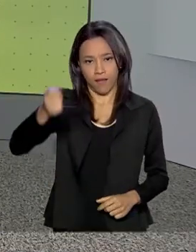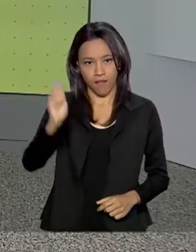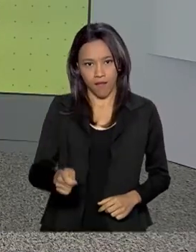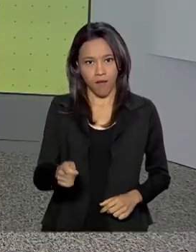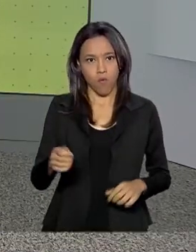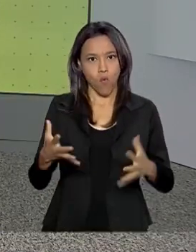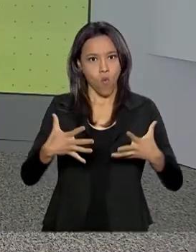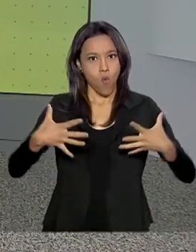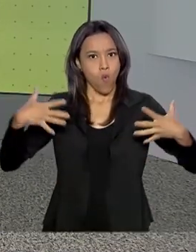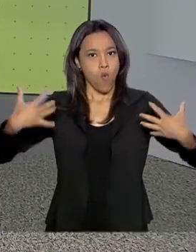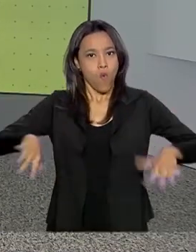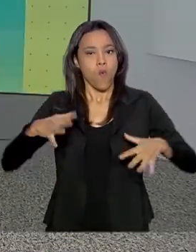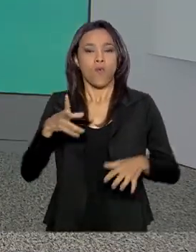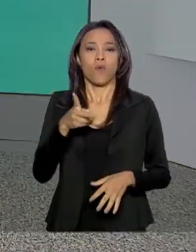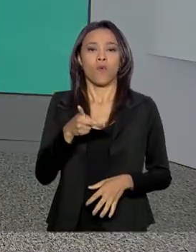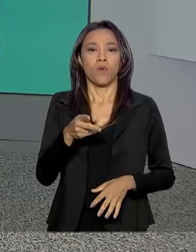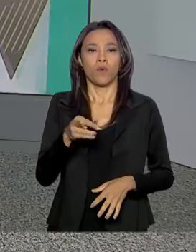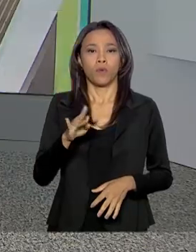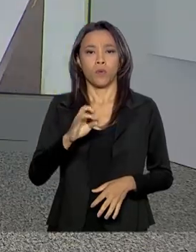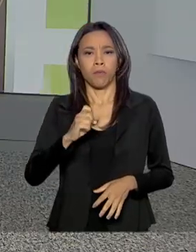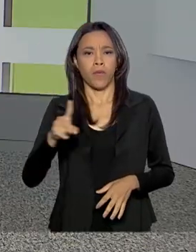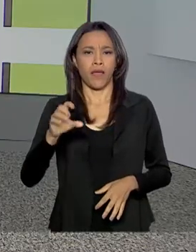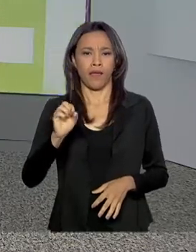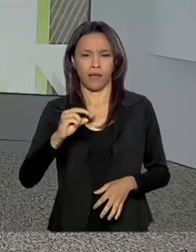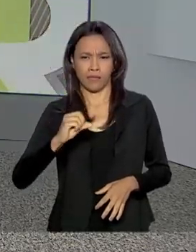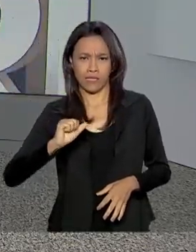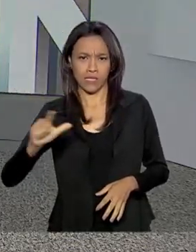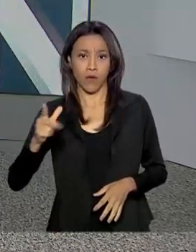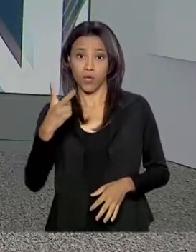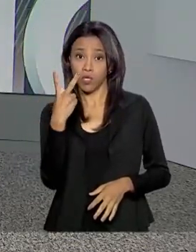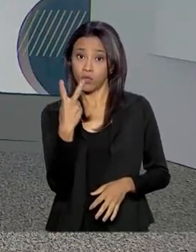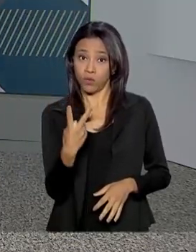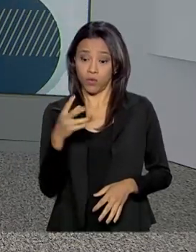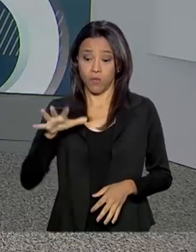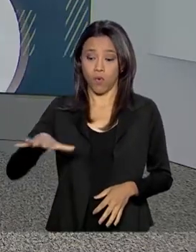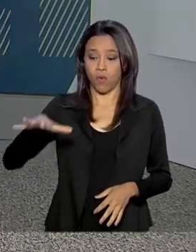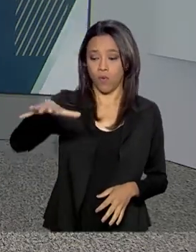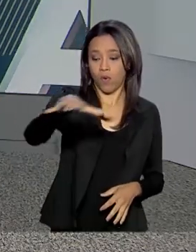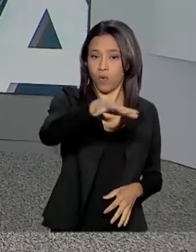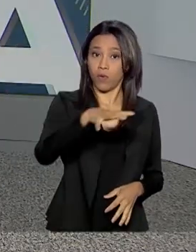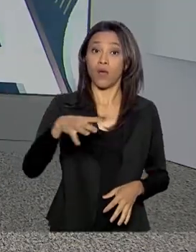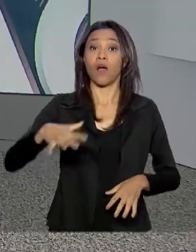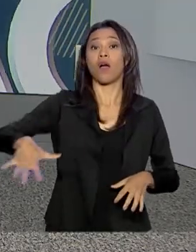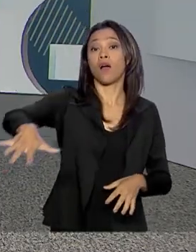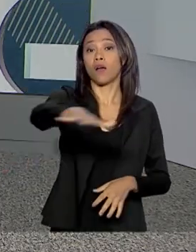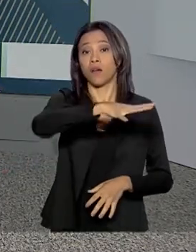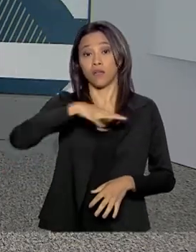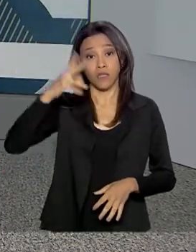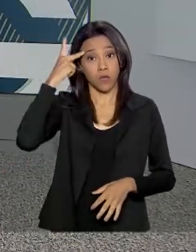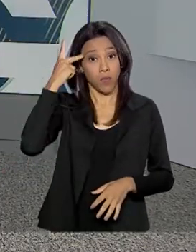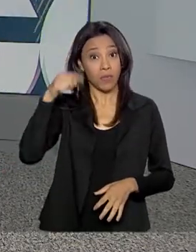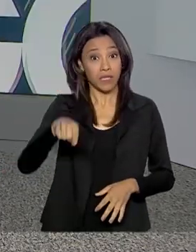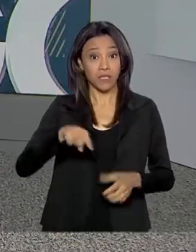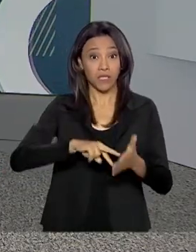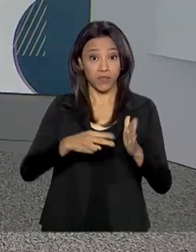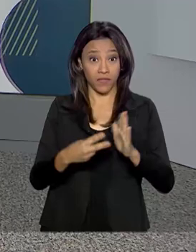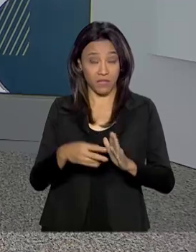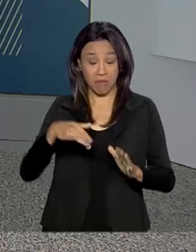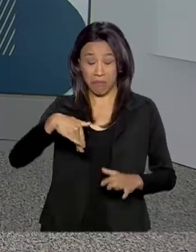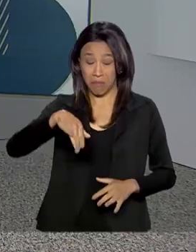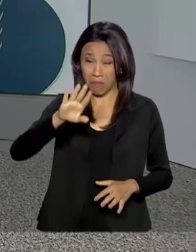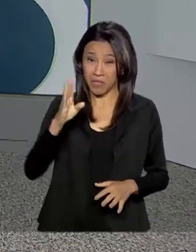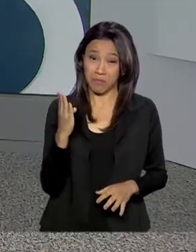de duas das quatro áreas ofertadas na Bacia de Santos. Isso representa quase 70 bilhões de reais para a União. A